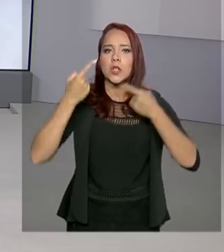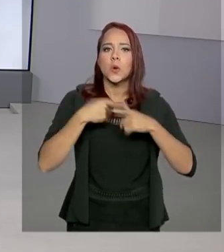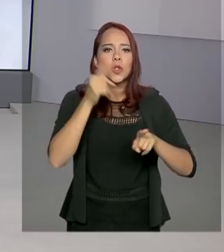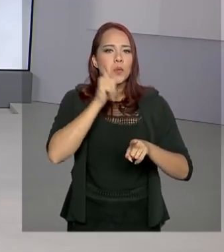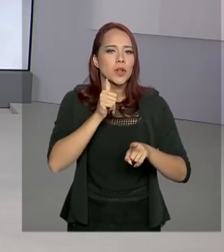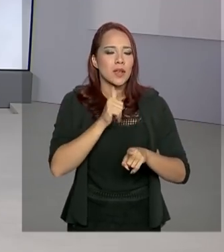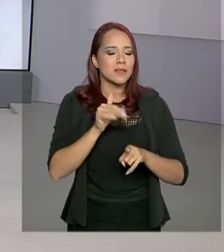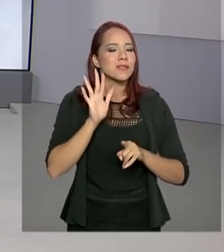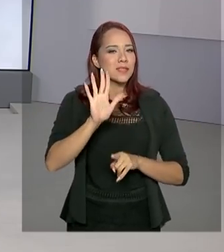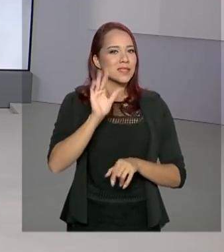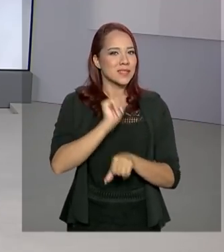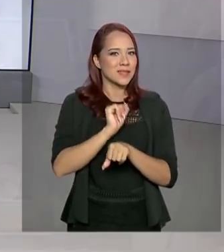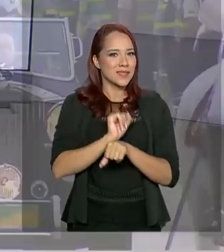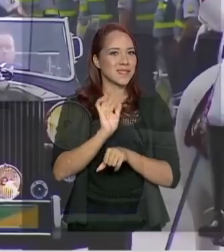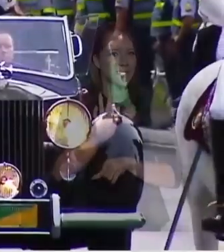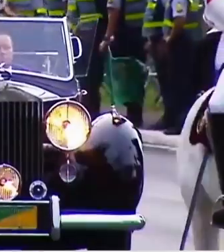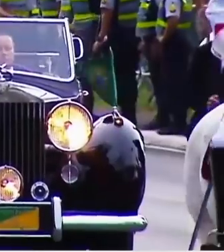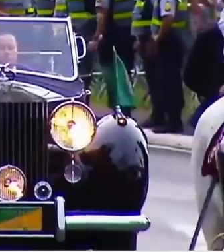É já já, não sai daí.